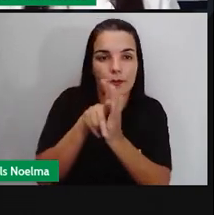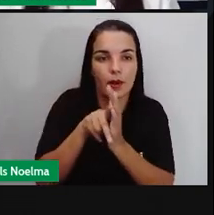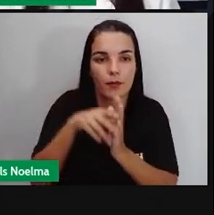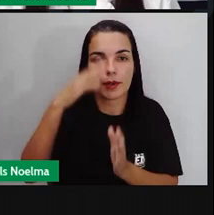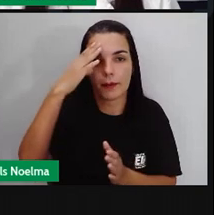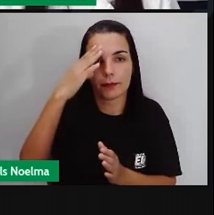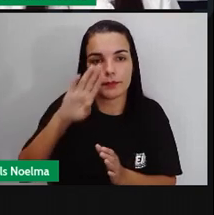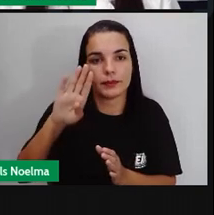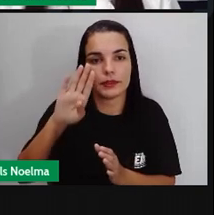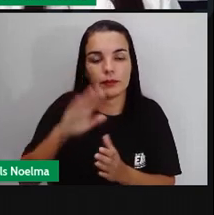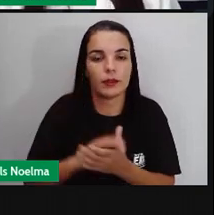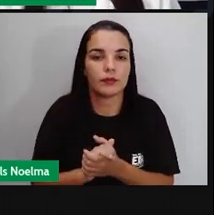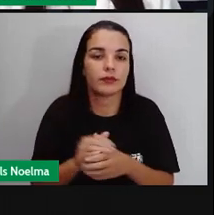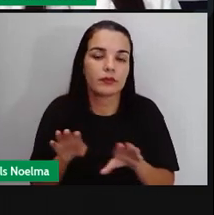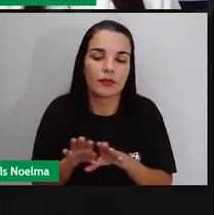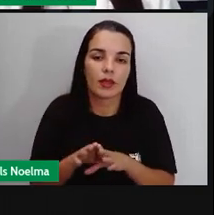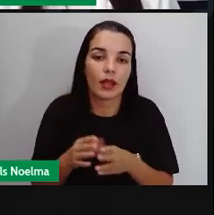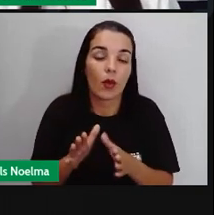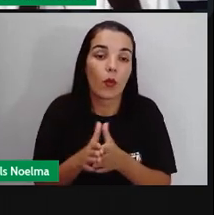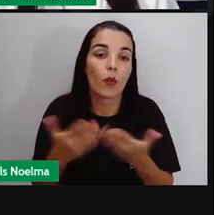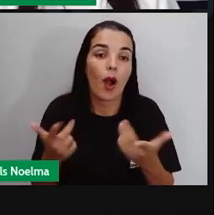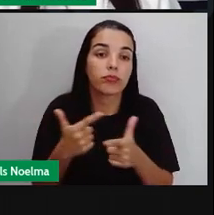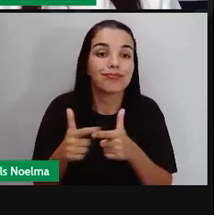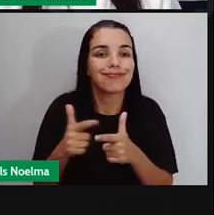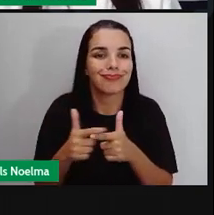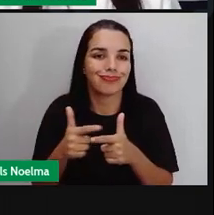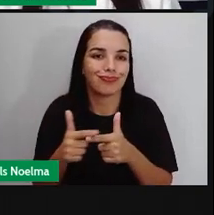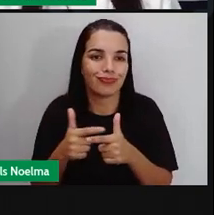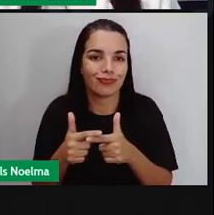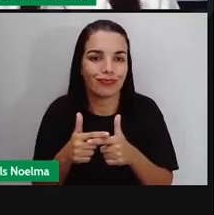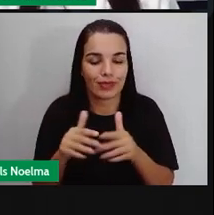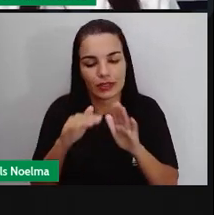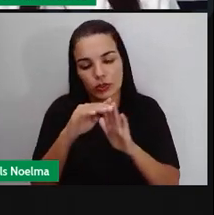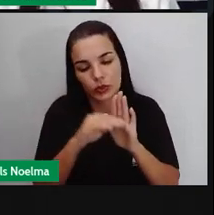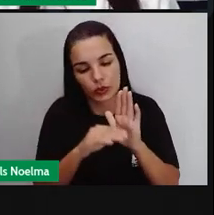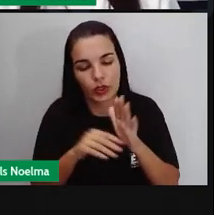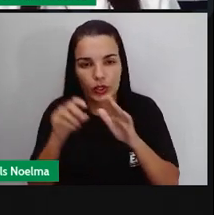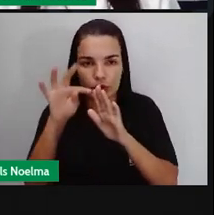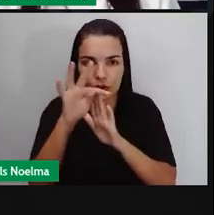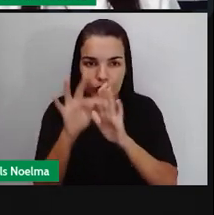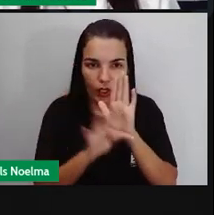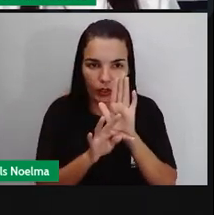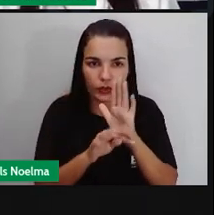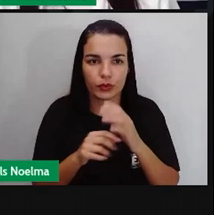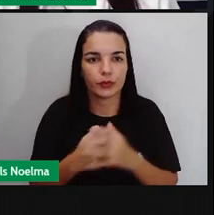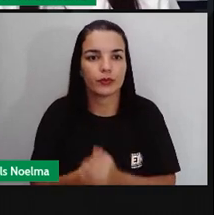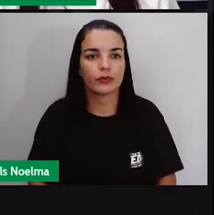conflito, problema ali que vai gerar o desenvolvimento ali da nossa história.